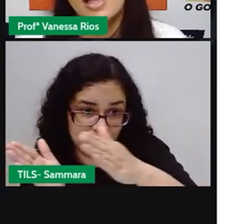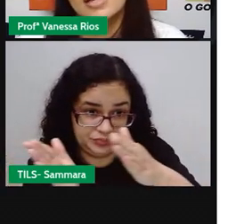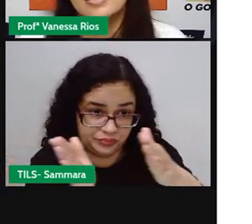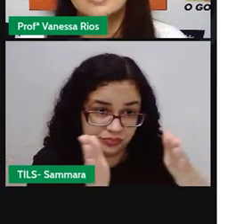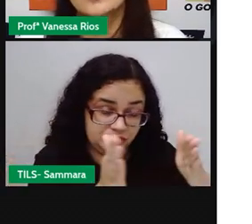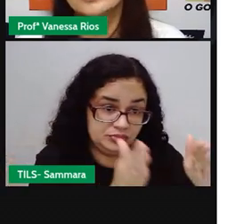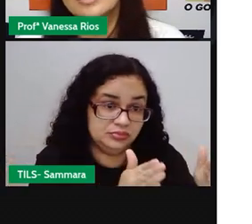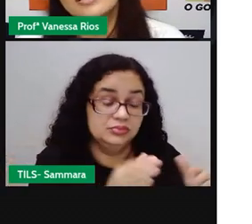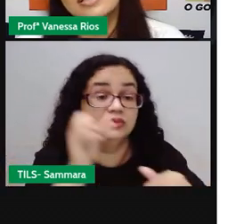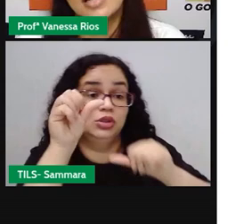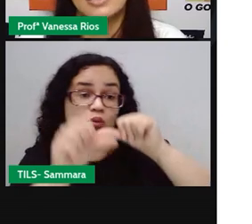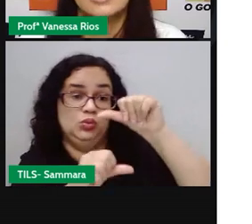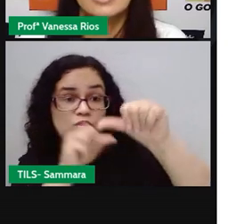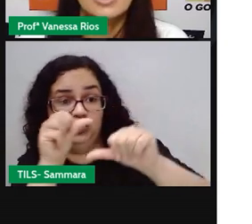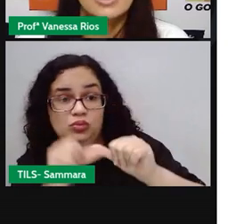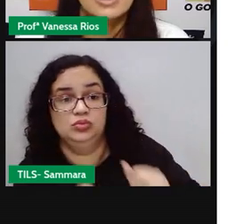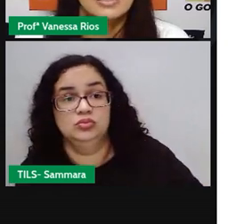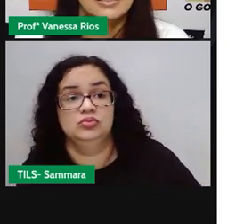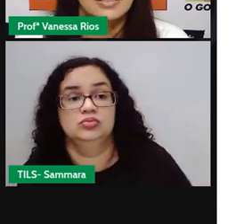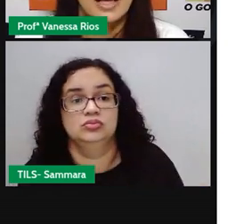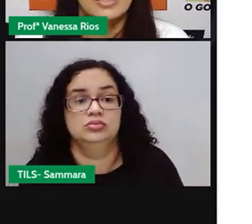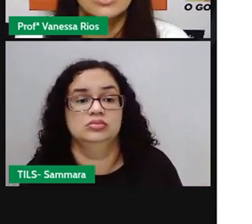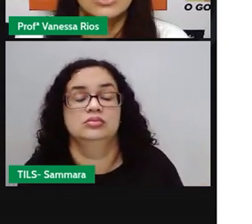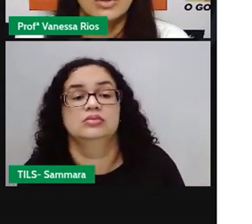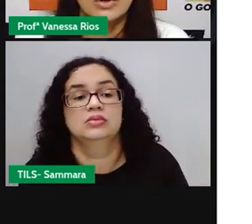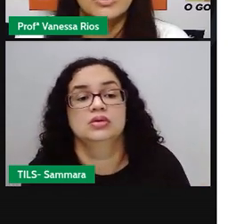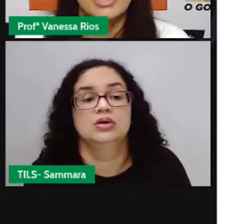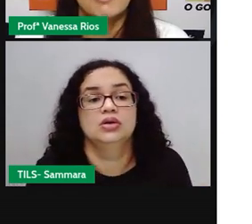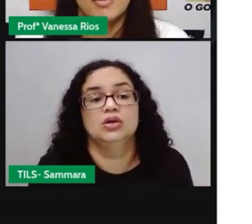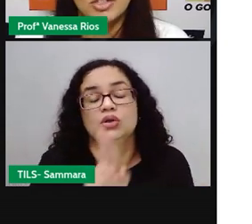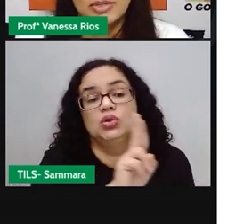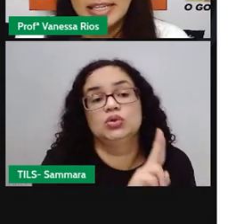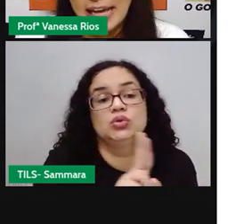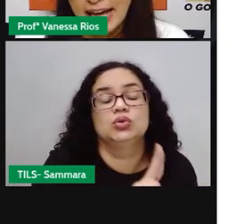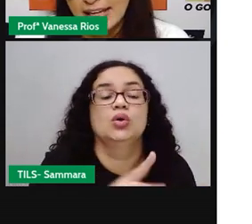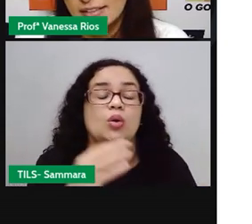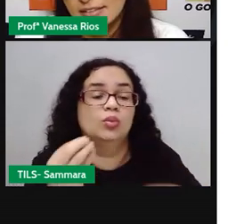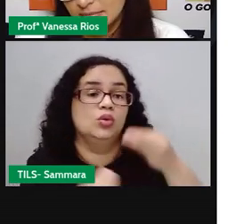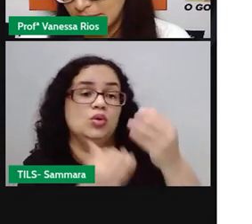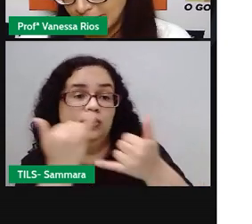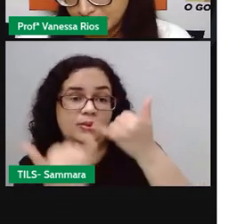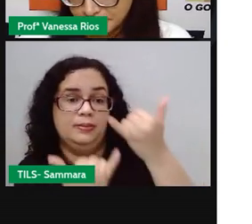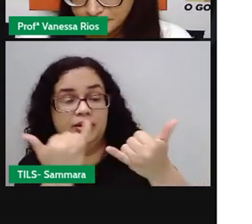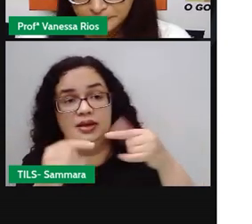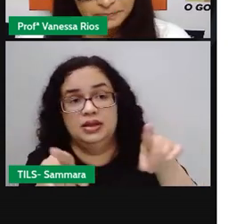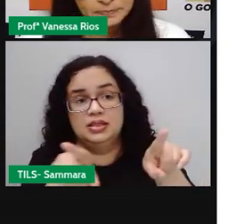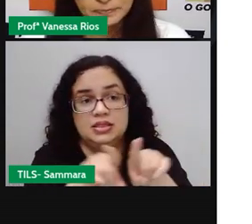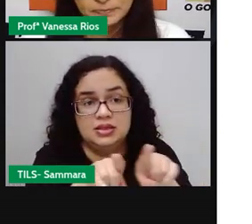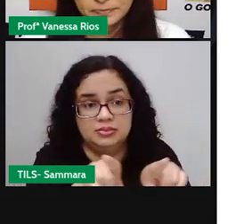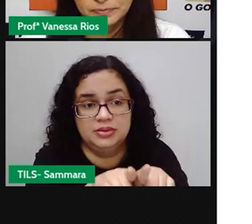aí essas mudanças aí. No nome, na forma de brincar também.